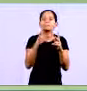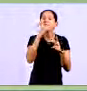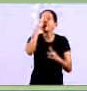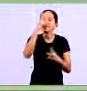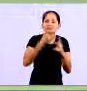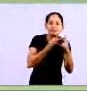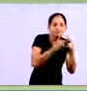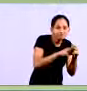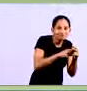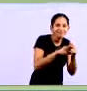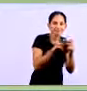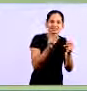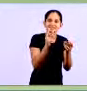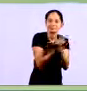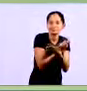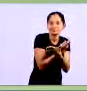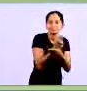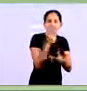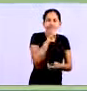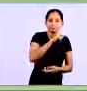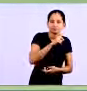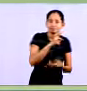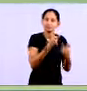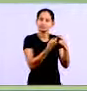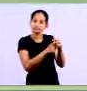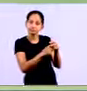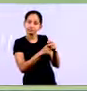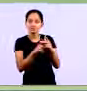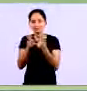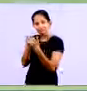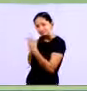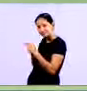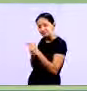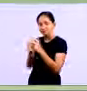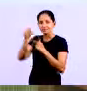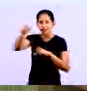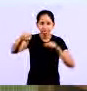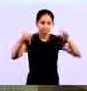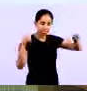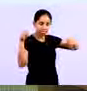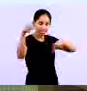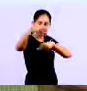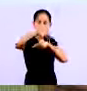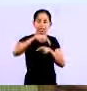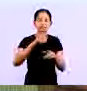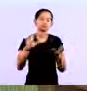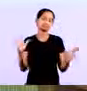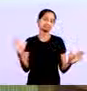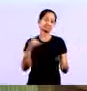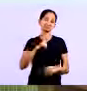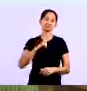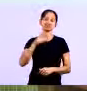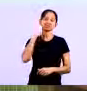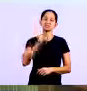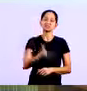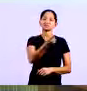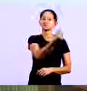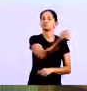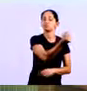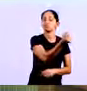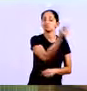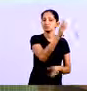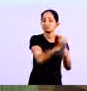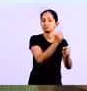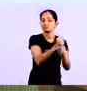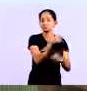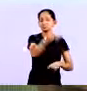ação A depender da situação que a organização esteja passando Tá? Ah, se eu tenho um bom dinheiro no meu capital de giro Eu tenho muito dinheiro em